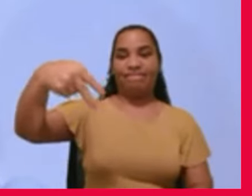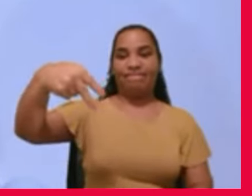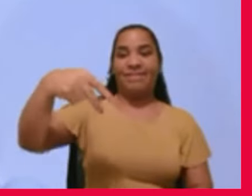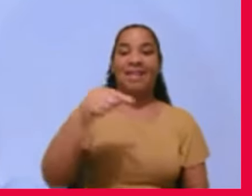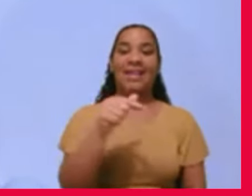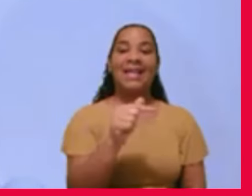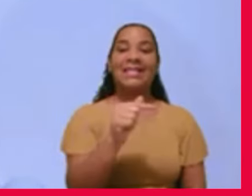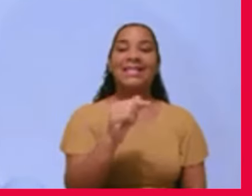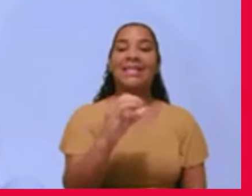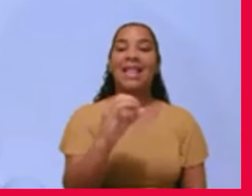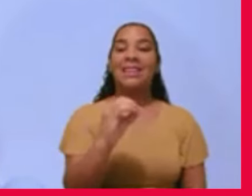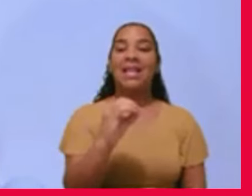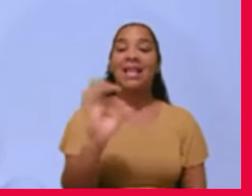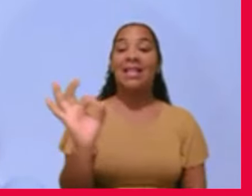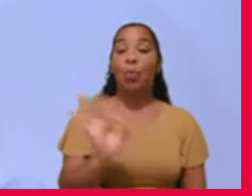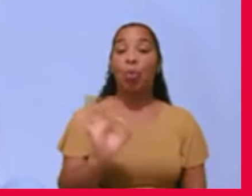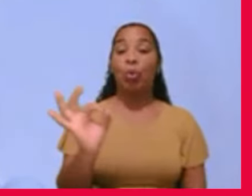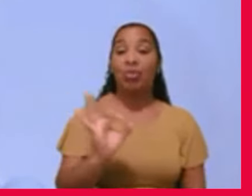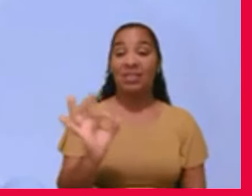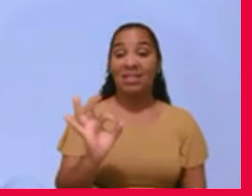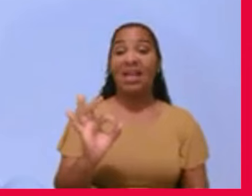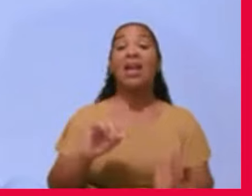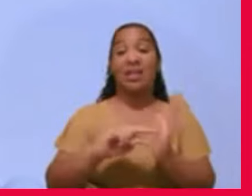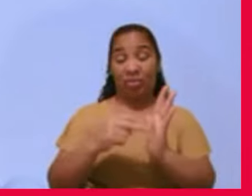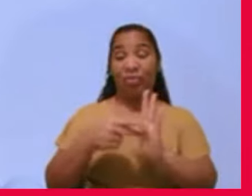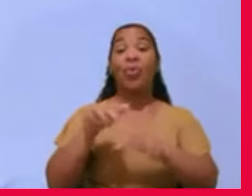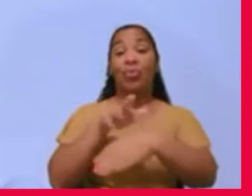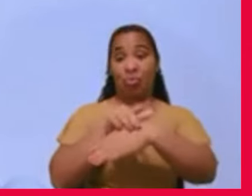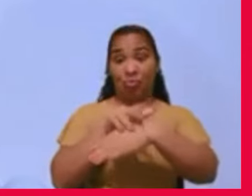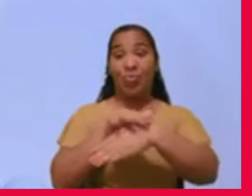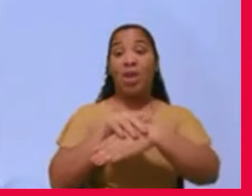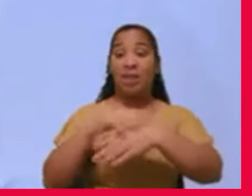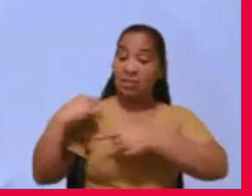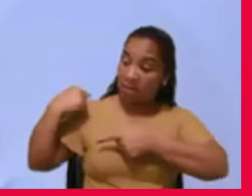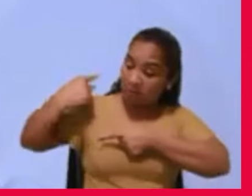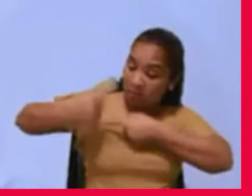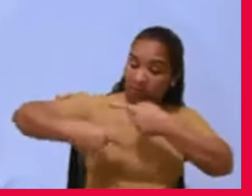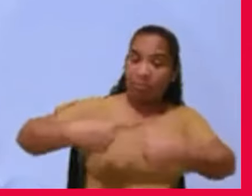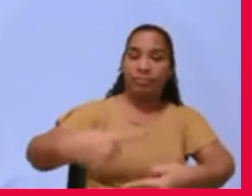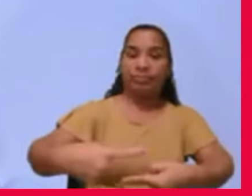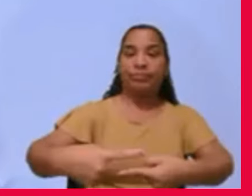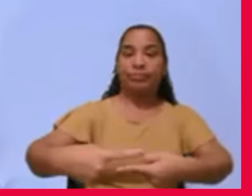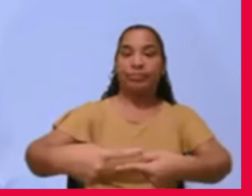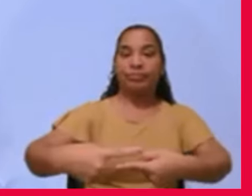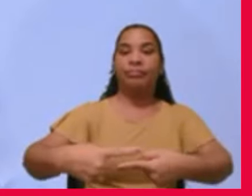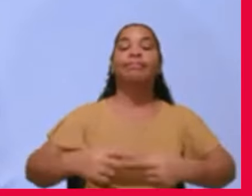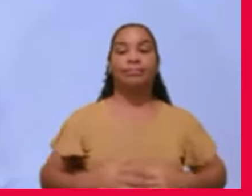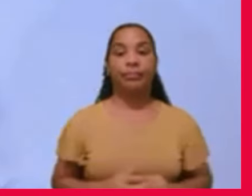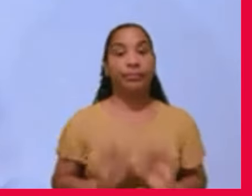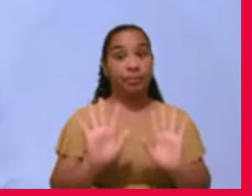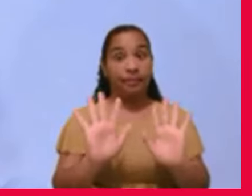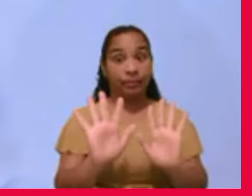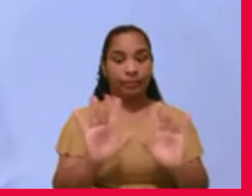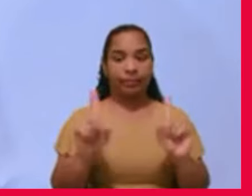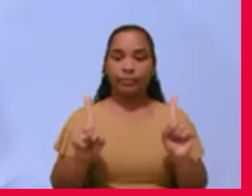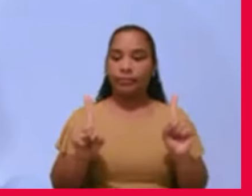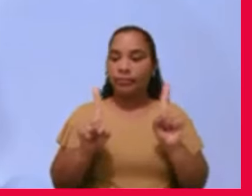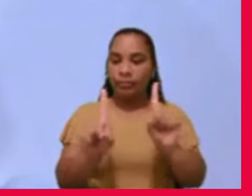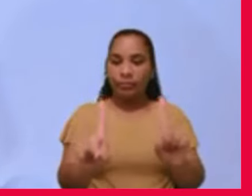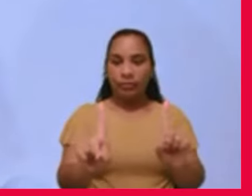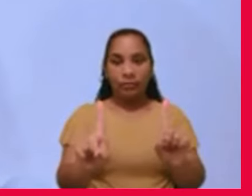esquizofrênico também. Num casal, se um membro é esquizóide,